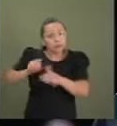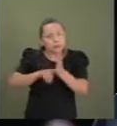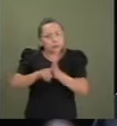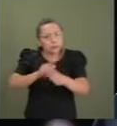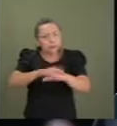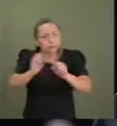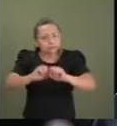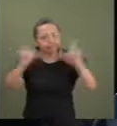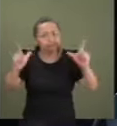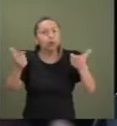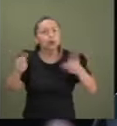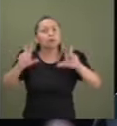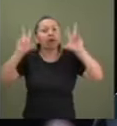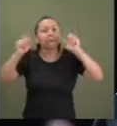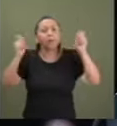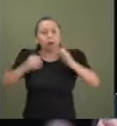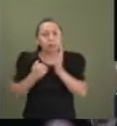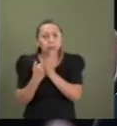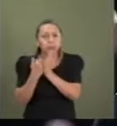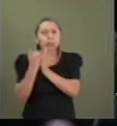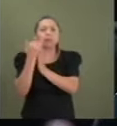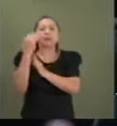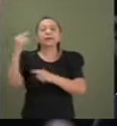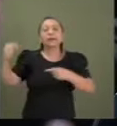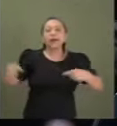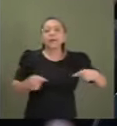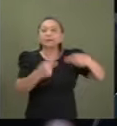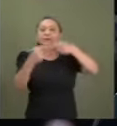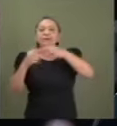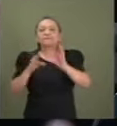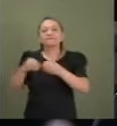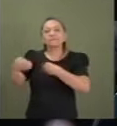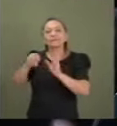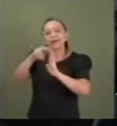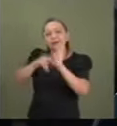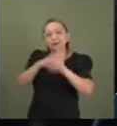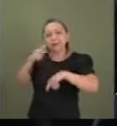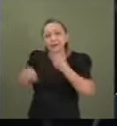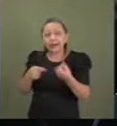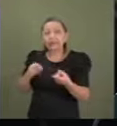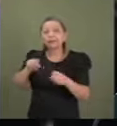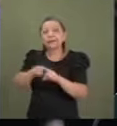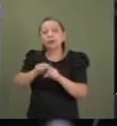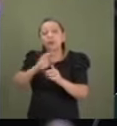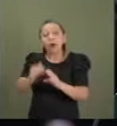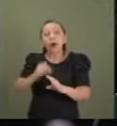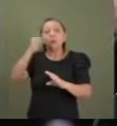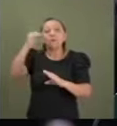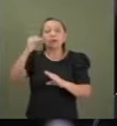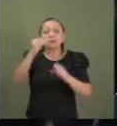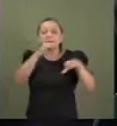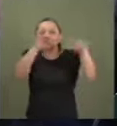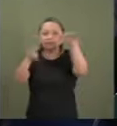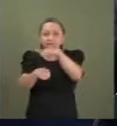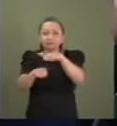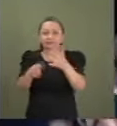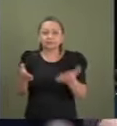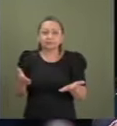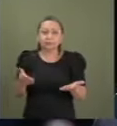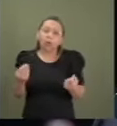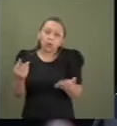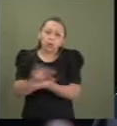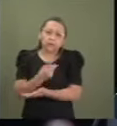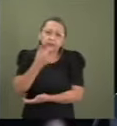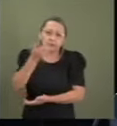aumentar diante da combinação entre flexibilização das regras trabalhistas e o aumento da desigualdade social, como